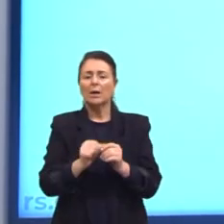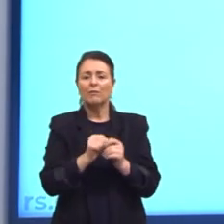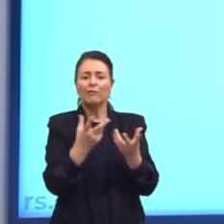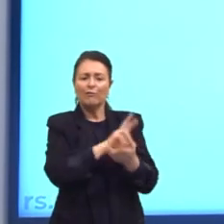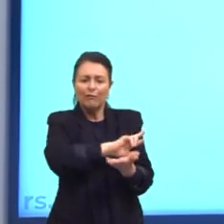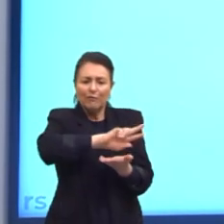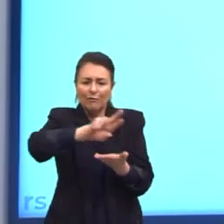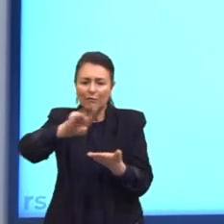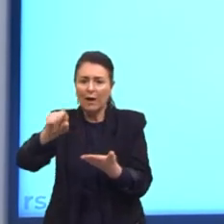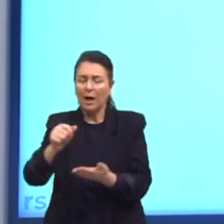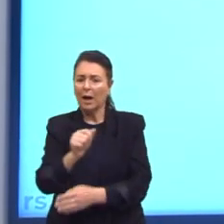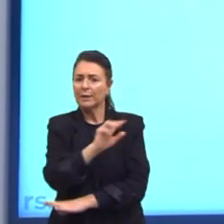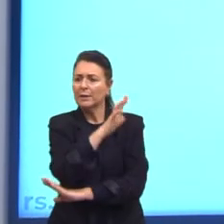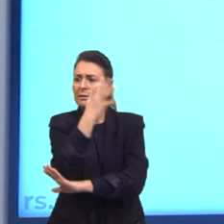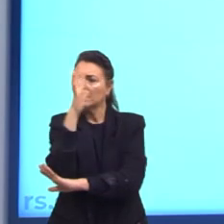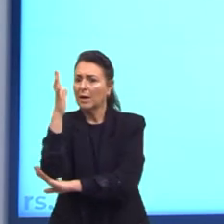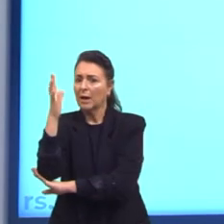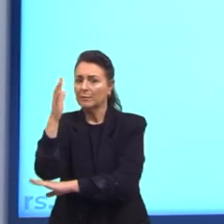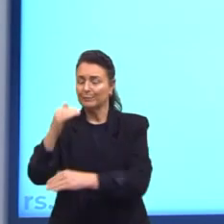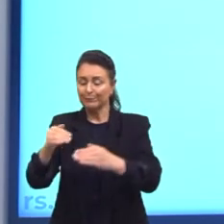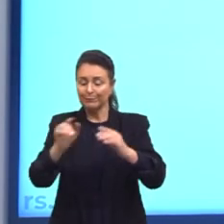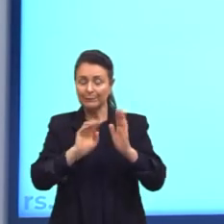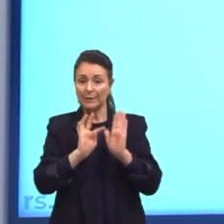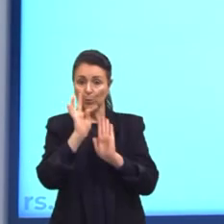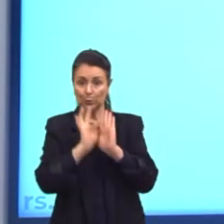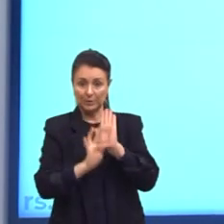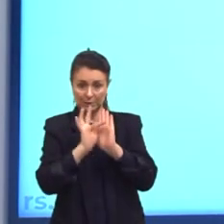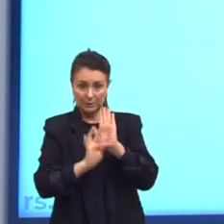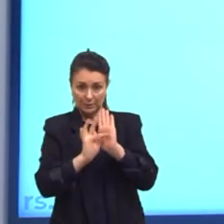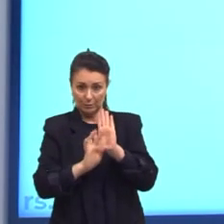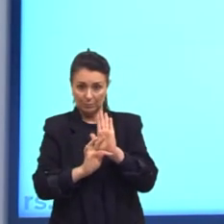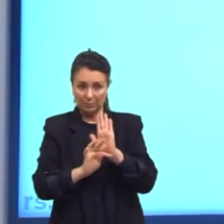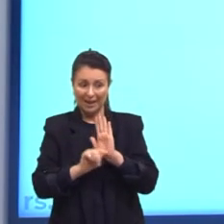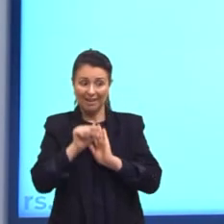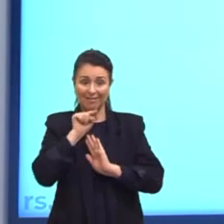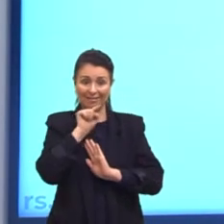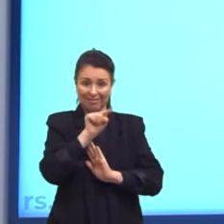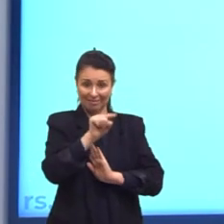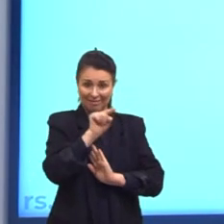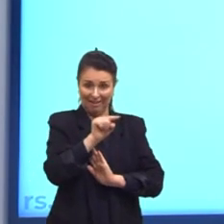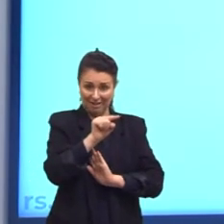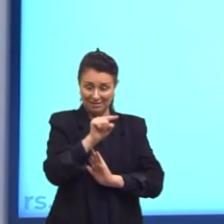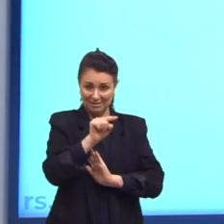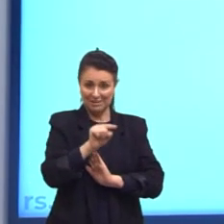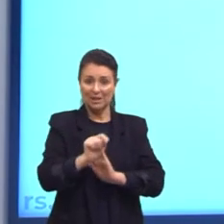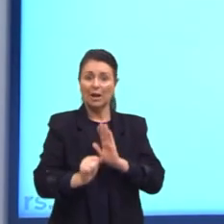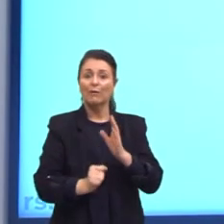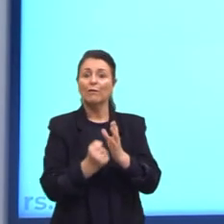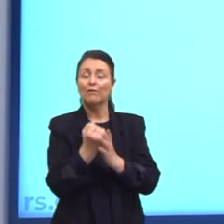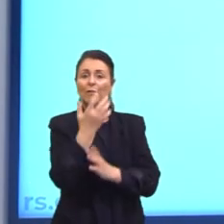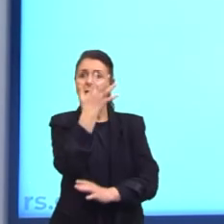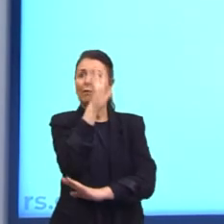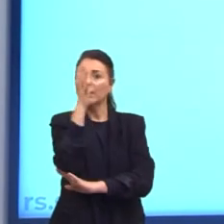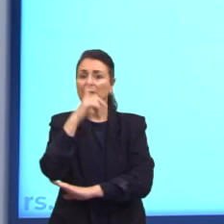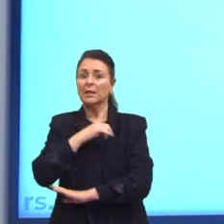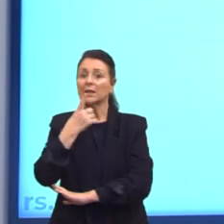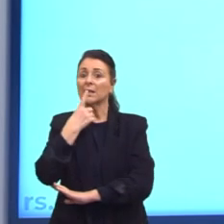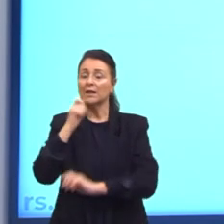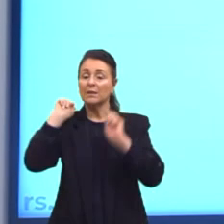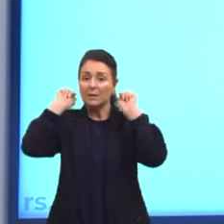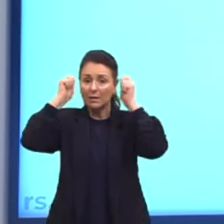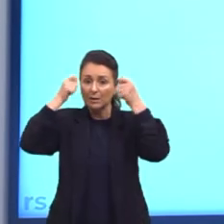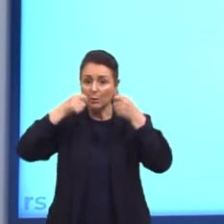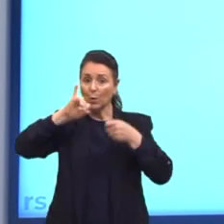árvores. E embaixo diz assim. É dessa floresta que sai o Chapeuzinho Vermelho, João e